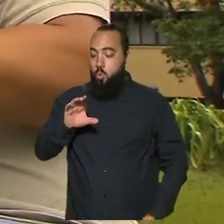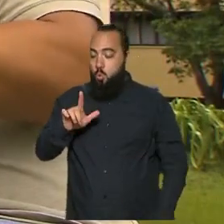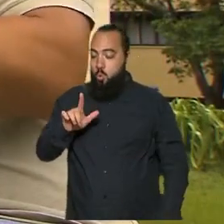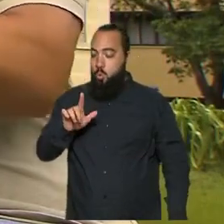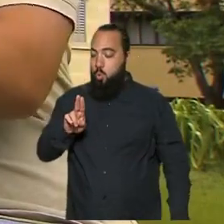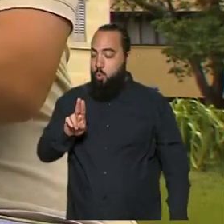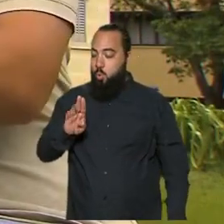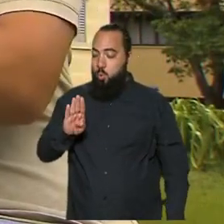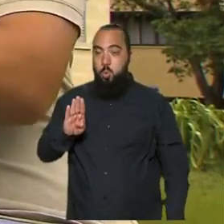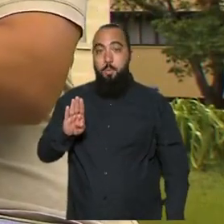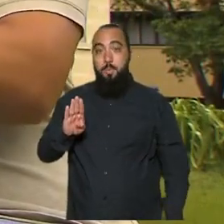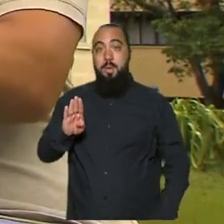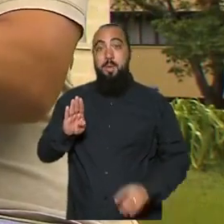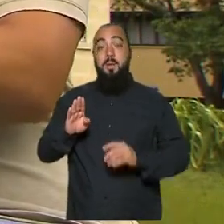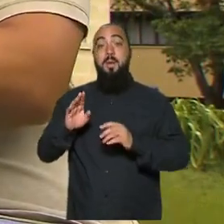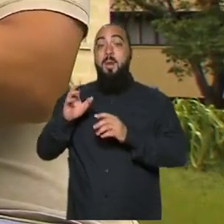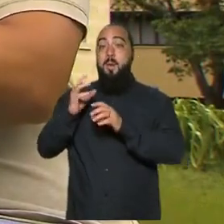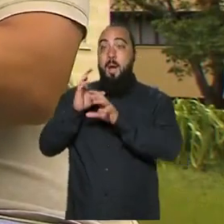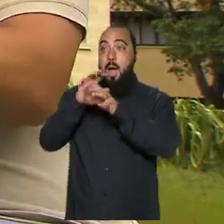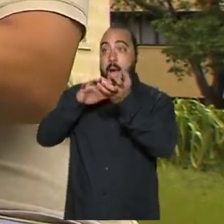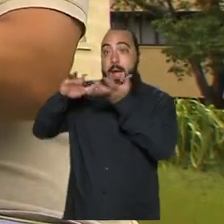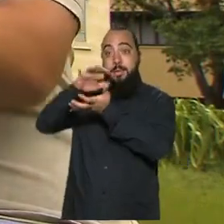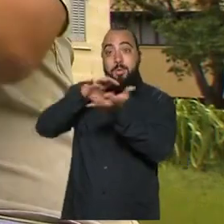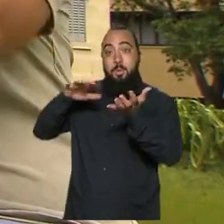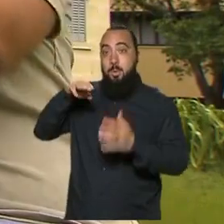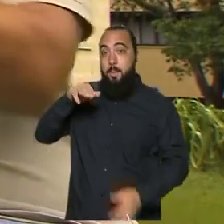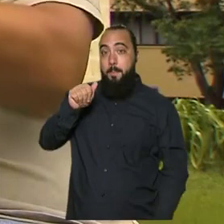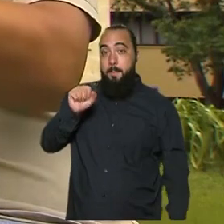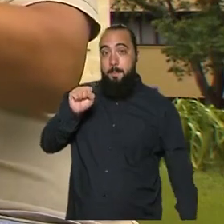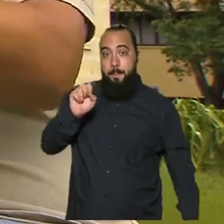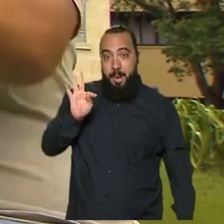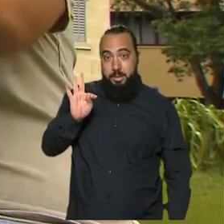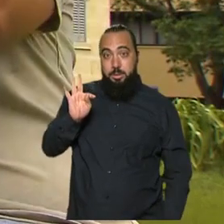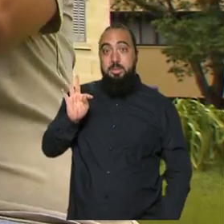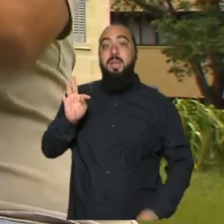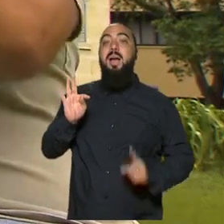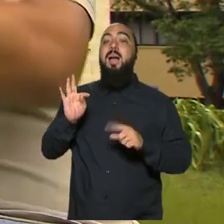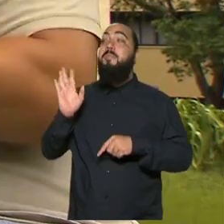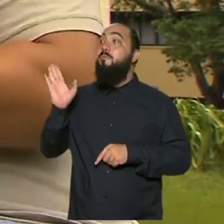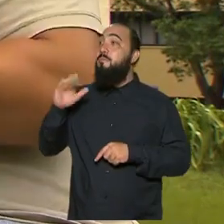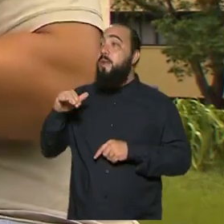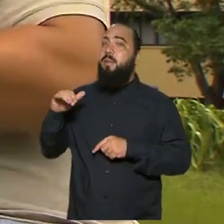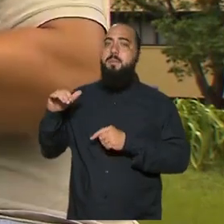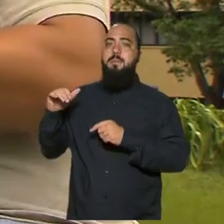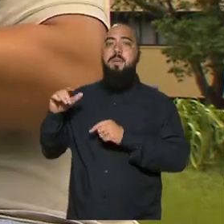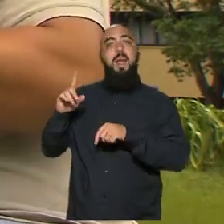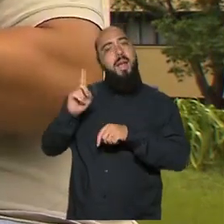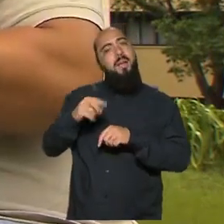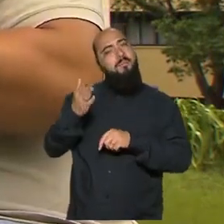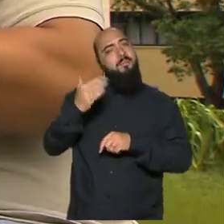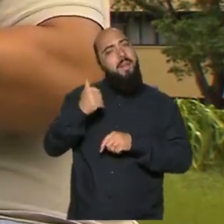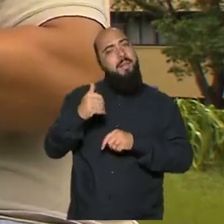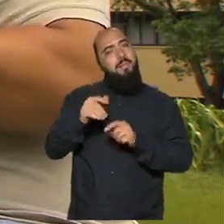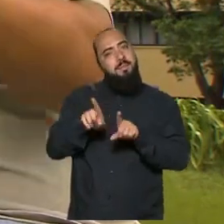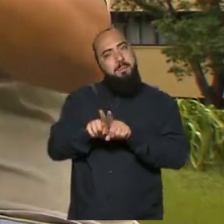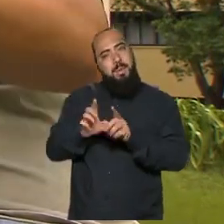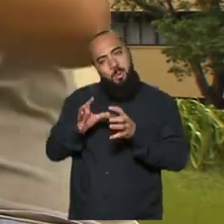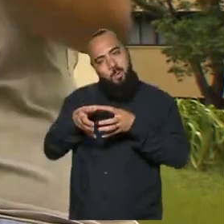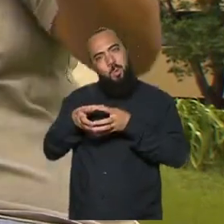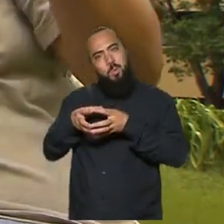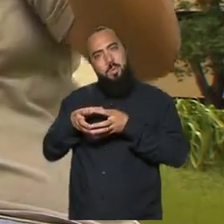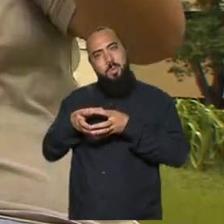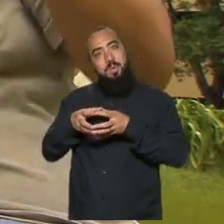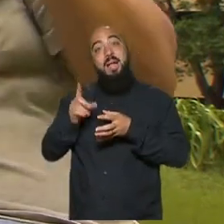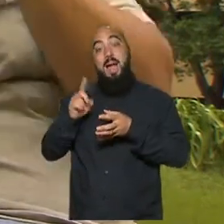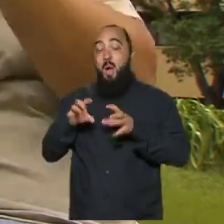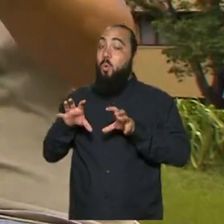funcionar toda quinta-feira à noite, quando o público vê, ah, pô, vem não, vem no nosso clube. E é um clube